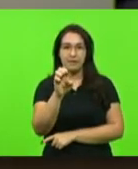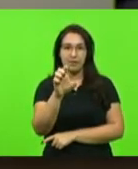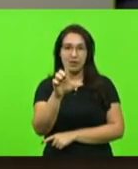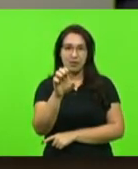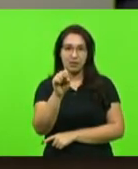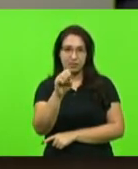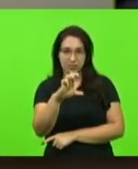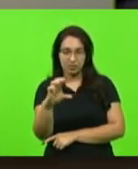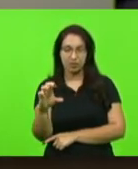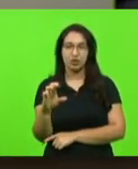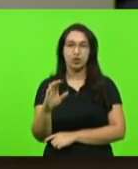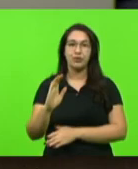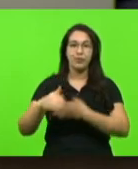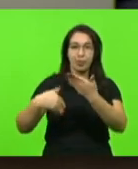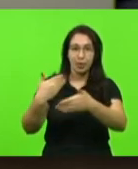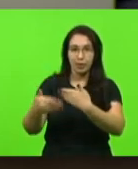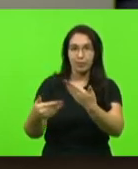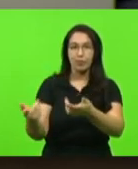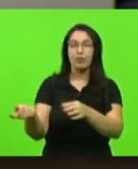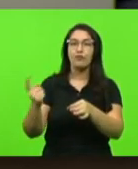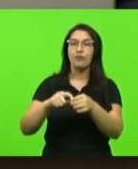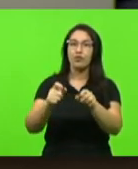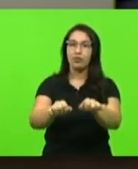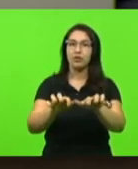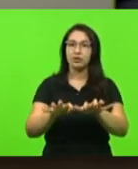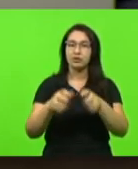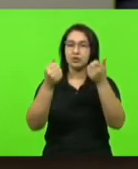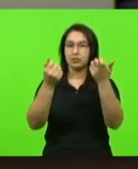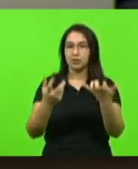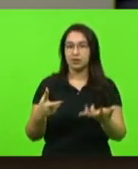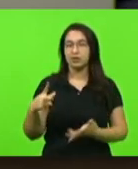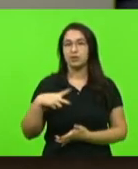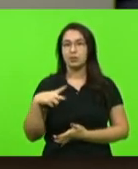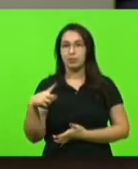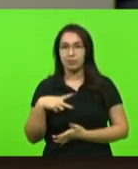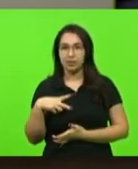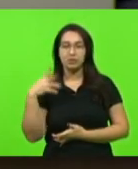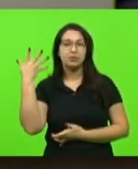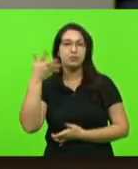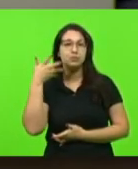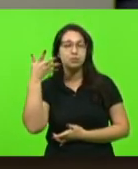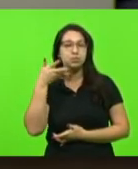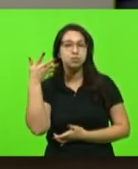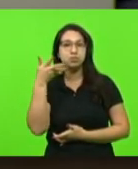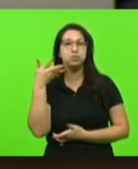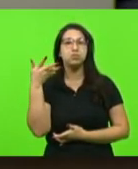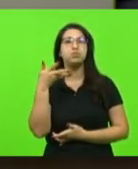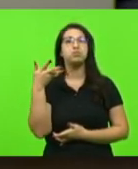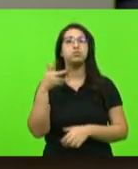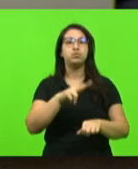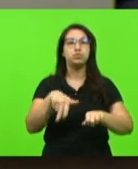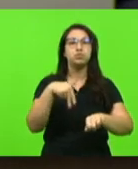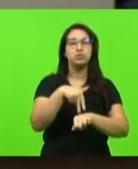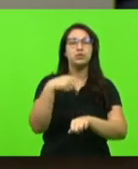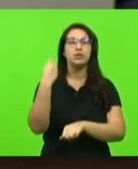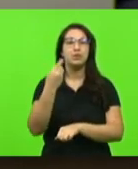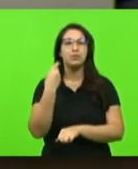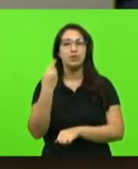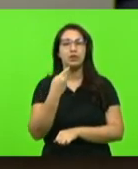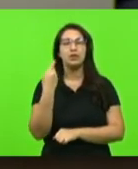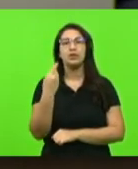adentrou no próximo horário explicações pessoais. Fizeram uso da palavra os senhores deputados